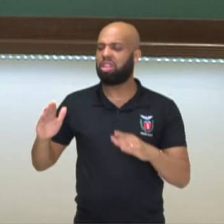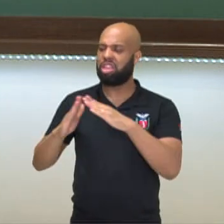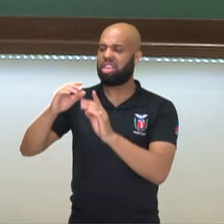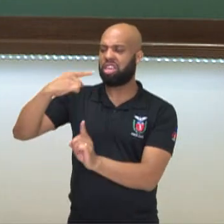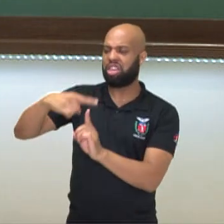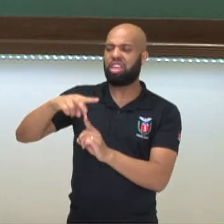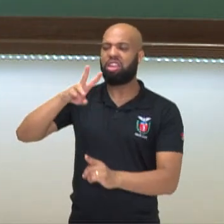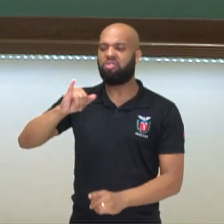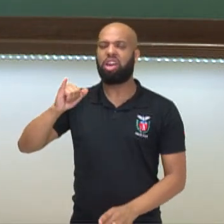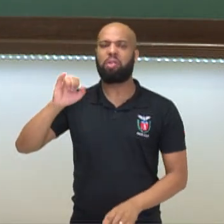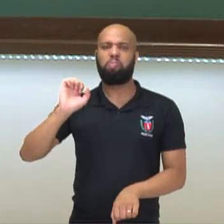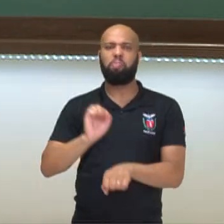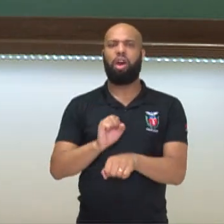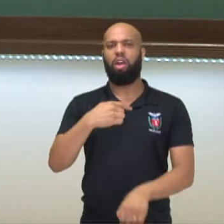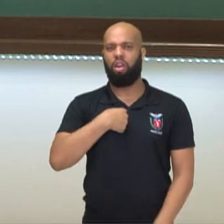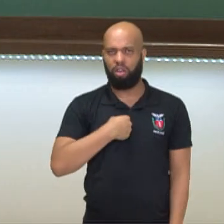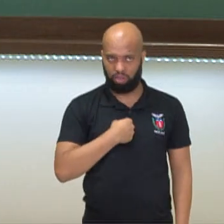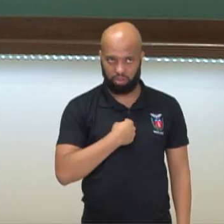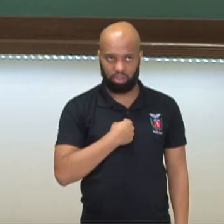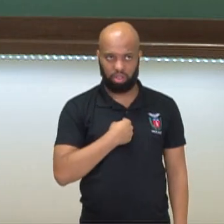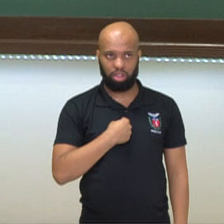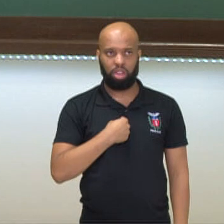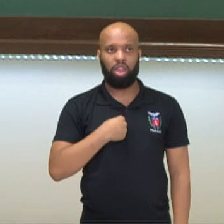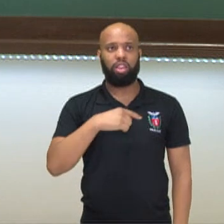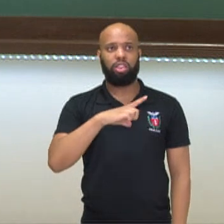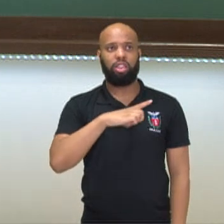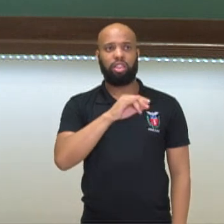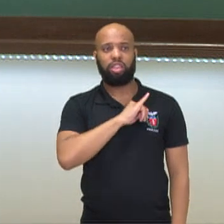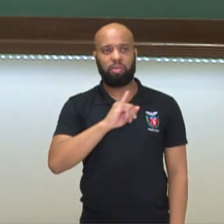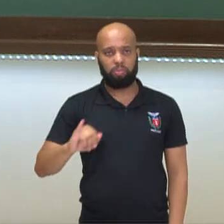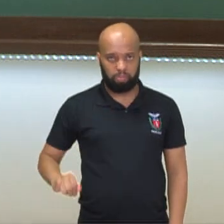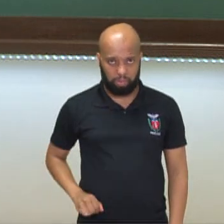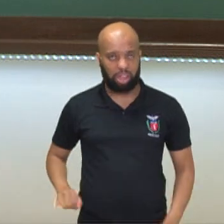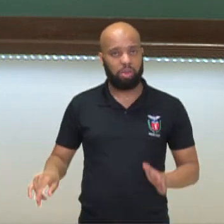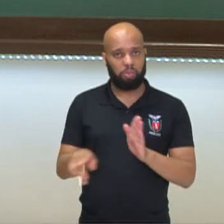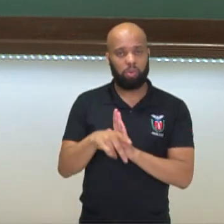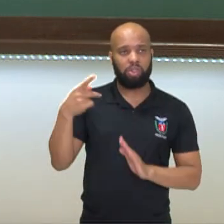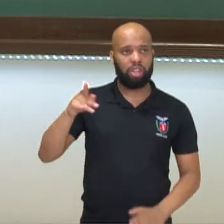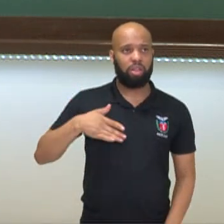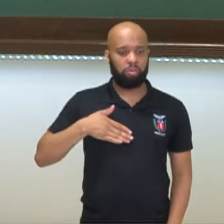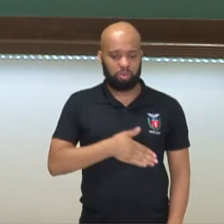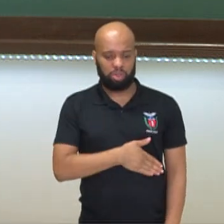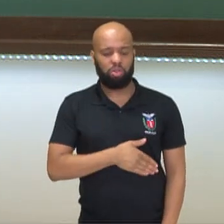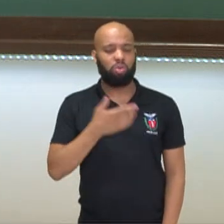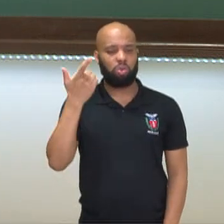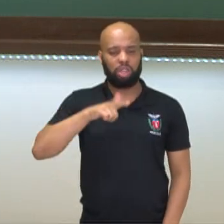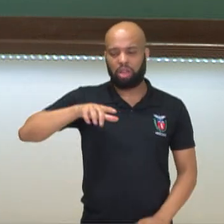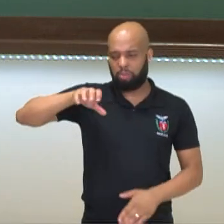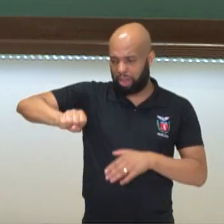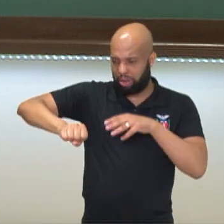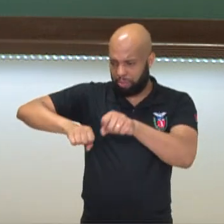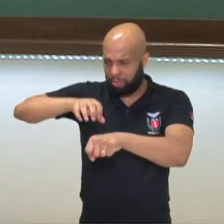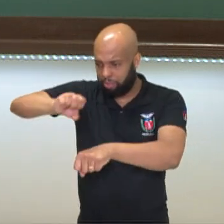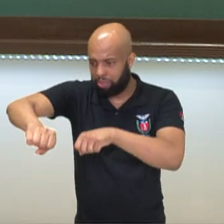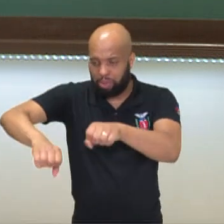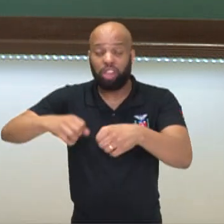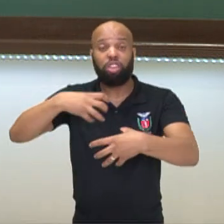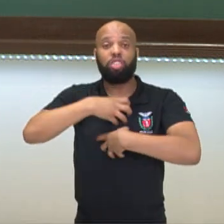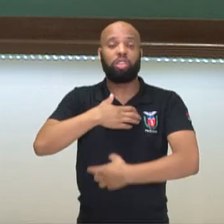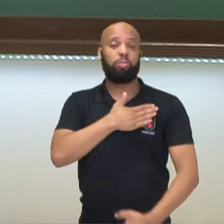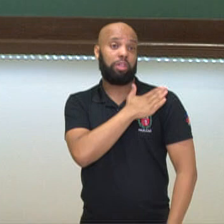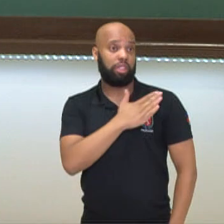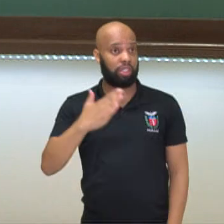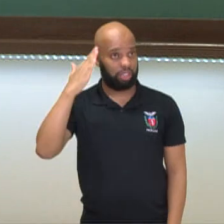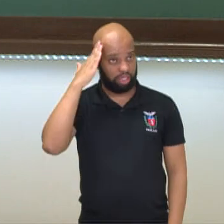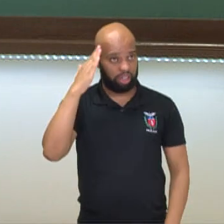Nesse momento, então, nós temos o império de Napoleão que ele vai começar a fazer uma grande expansão militar. Ele